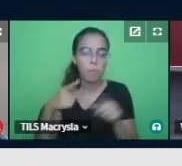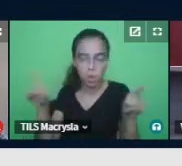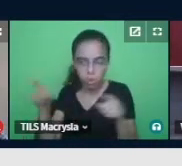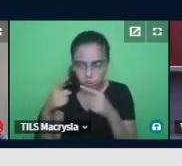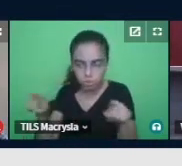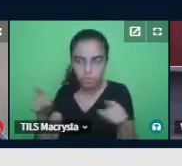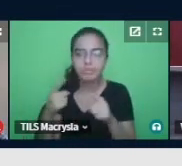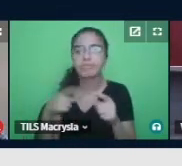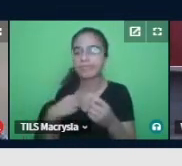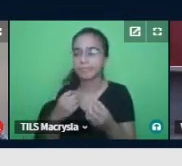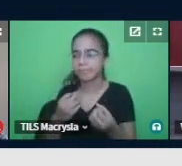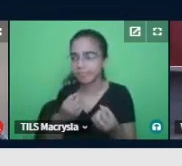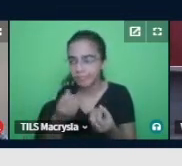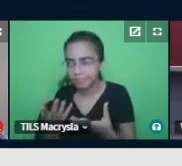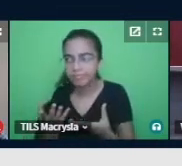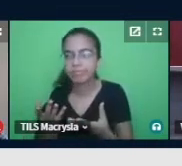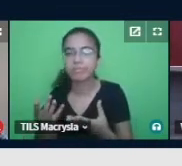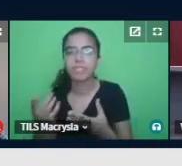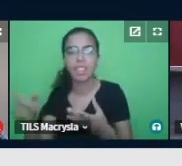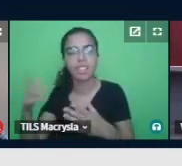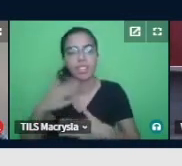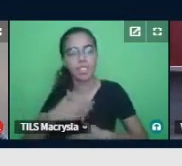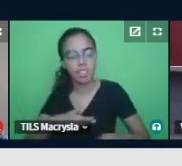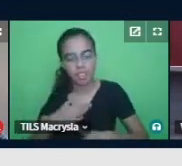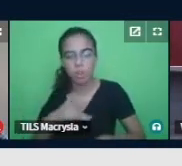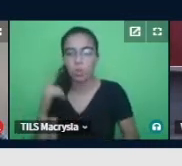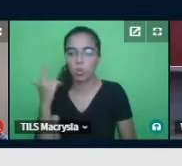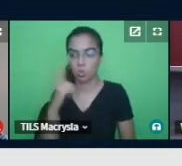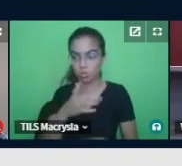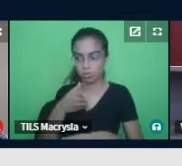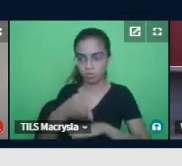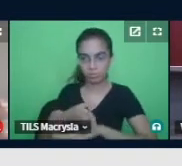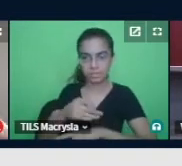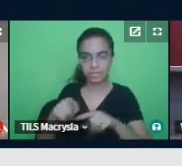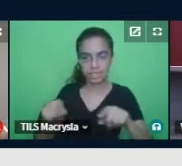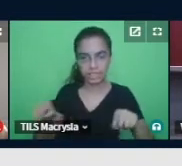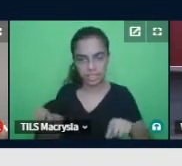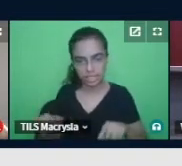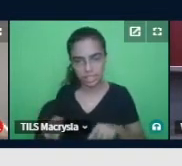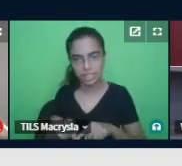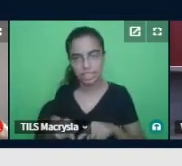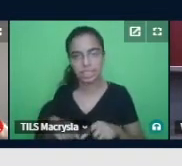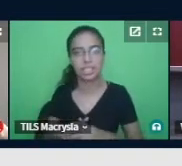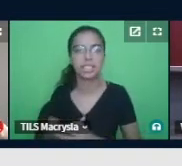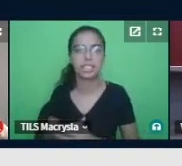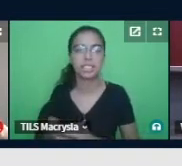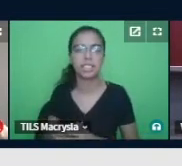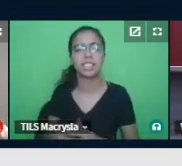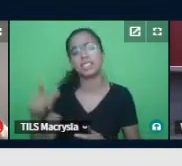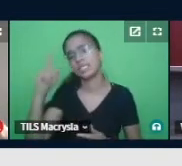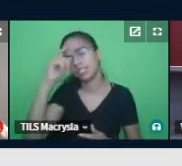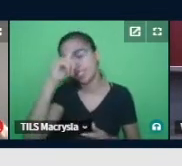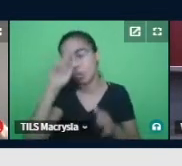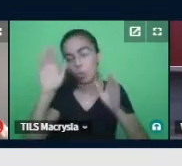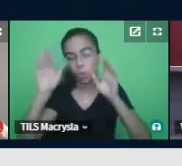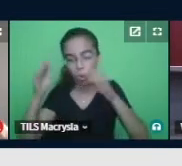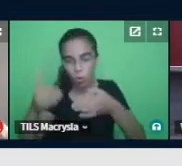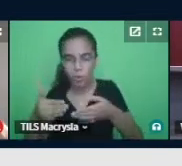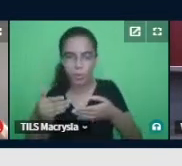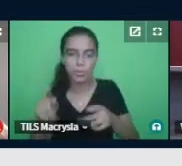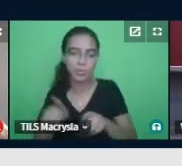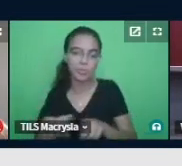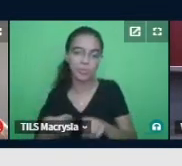e eu pudesse entrar na sala, e aí ela estava com muitos problemas para se concentrar, aqui a foto